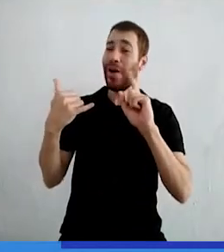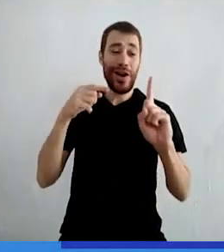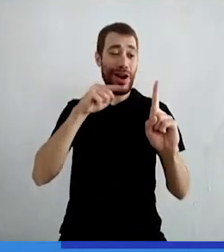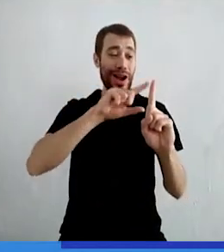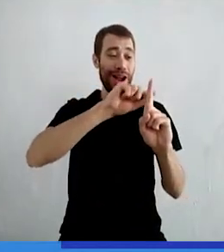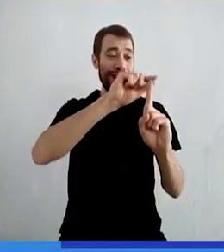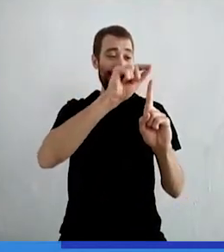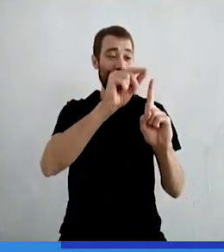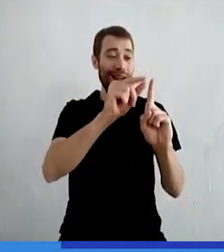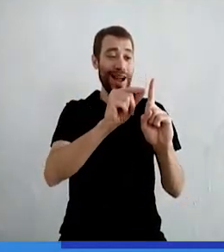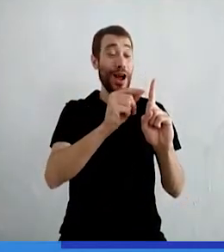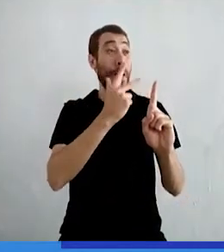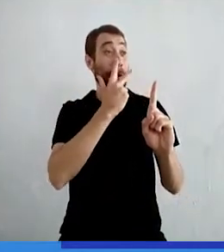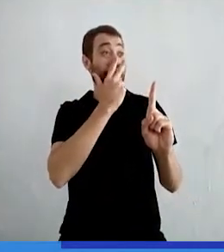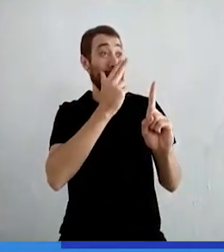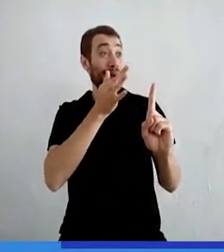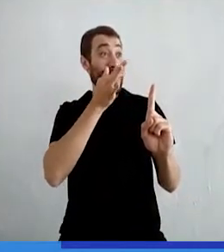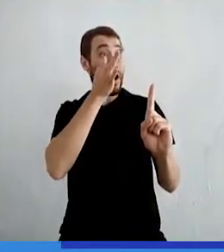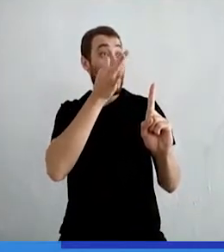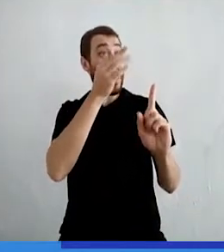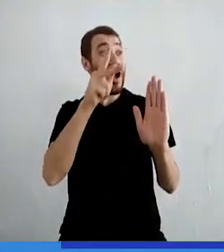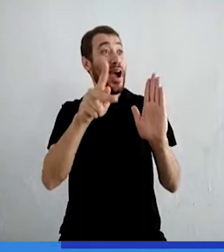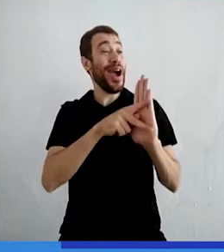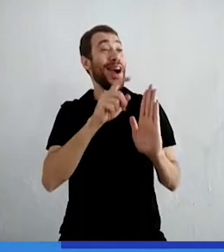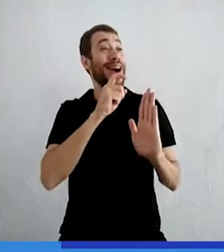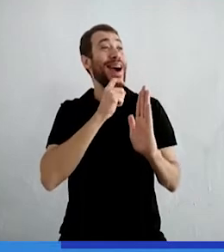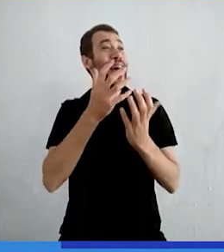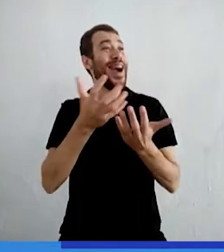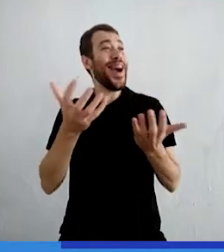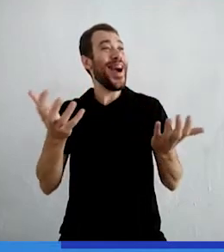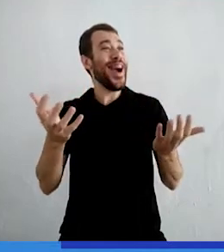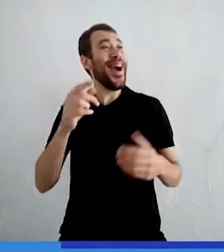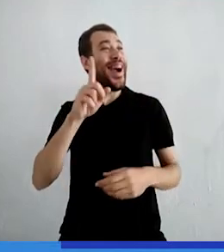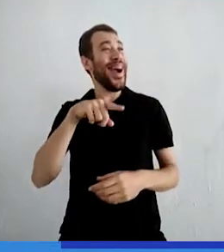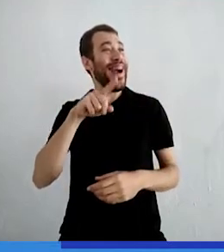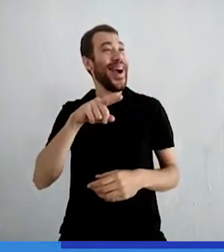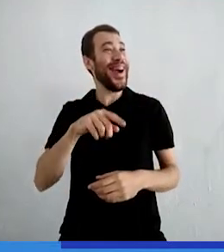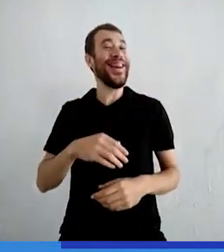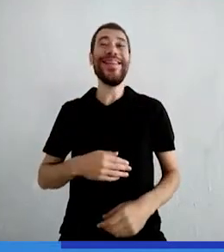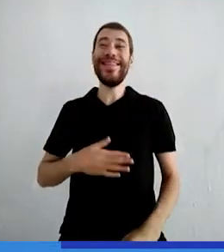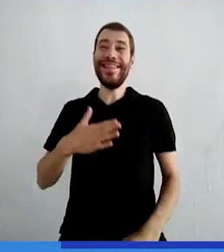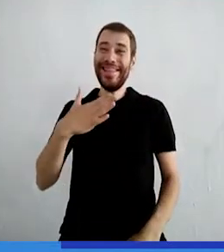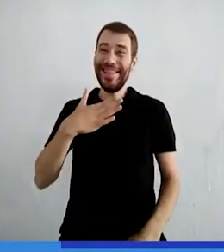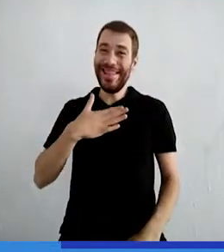me disse assim que a flor do campo é o alecrim